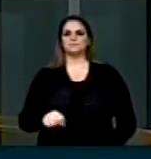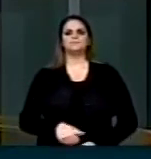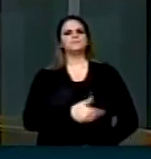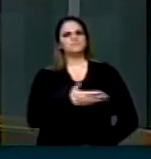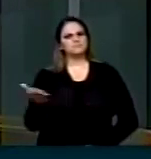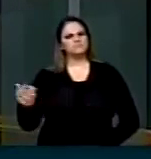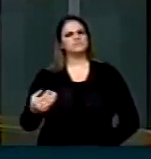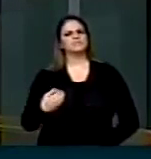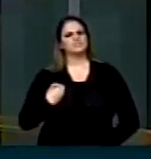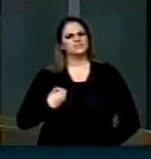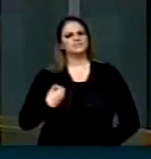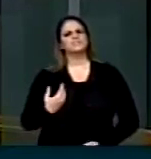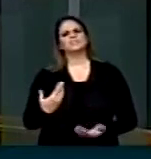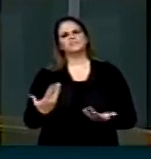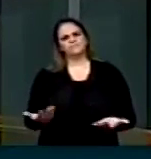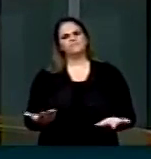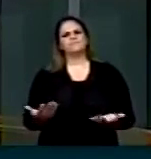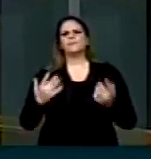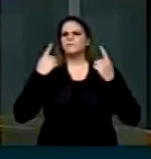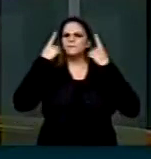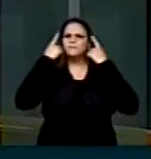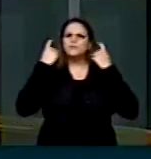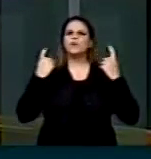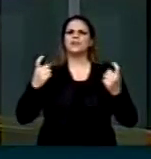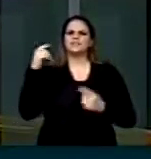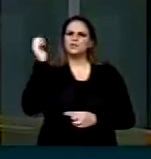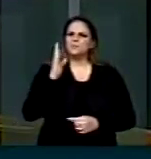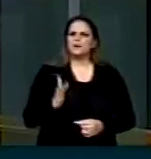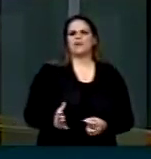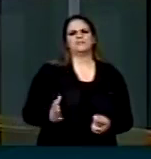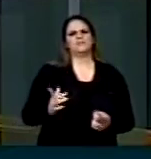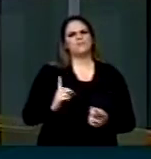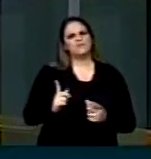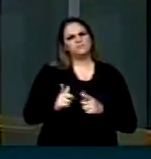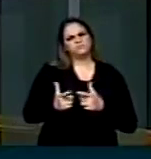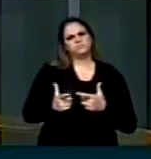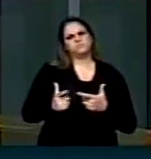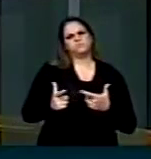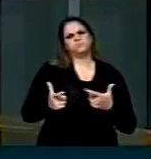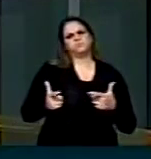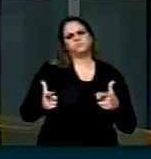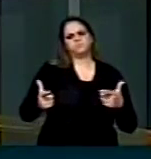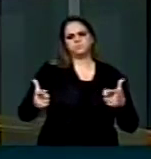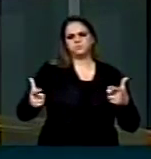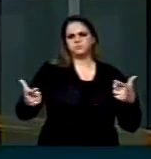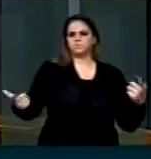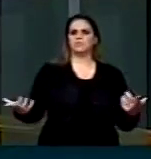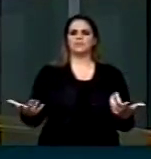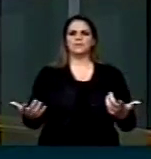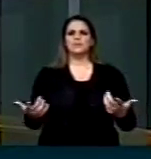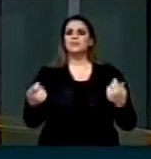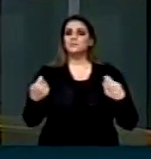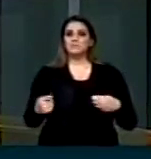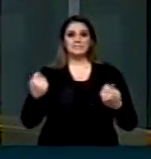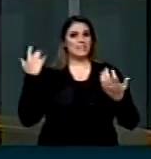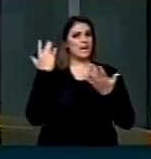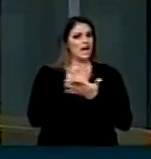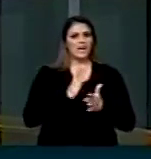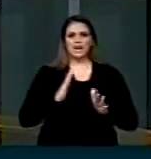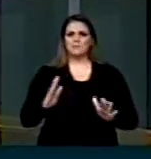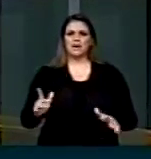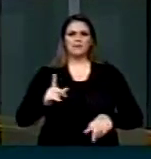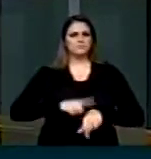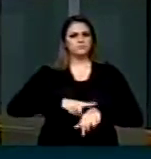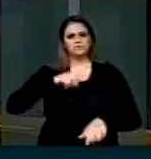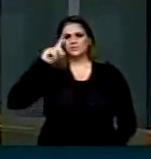violência no Brasil transformou-se em uma epidemia. Por isso, a necessidade de darmos o que basta a